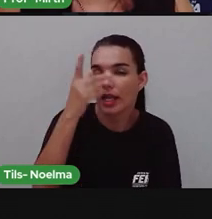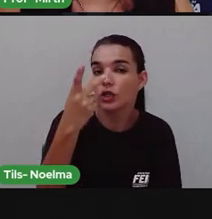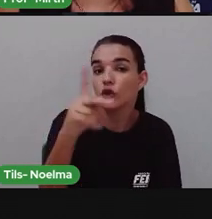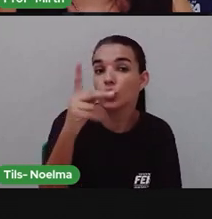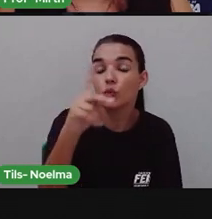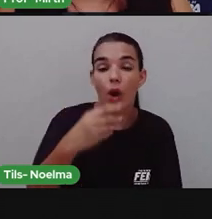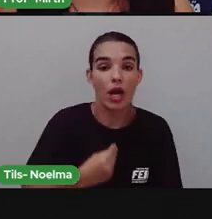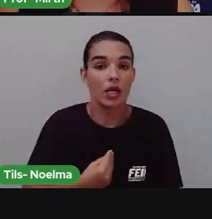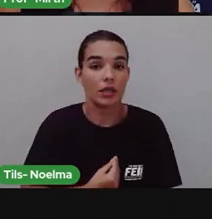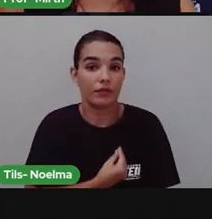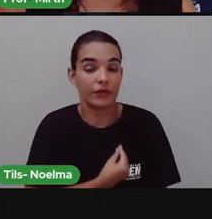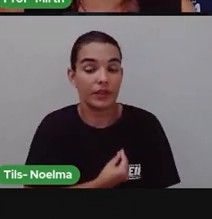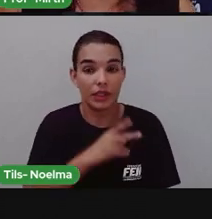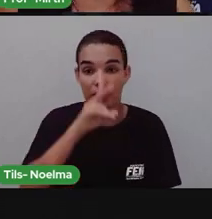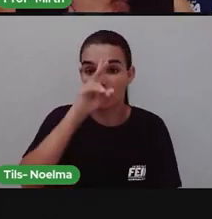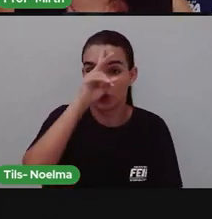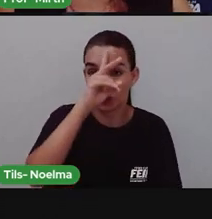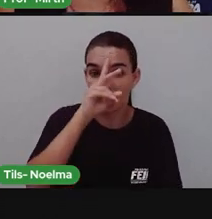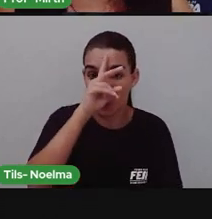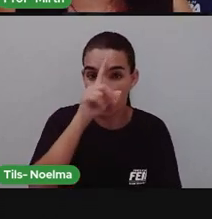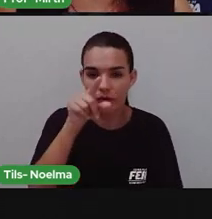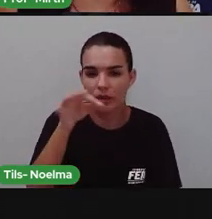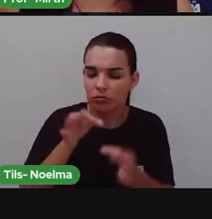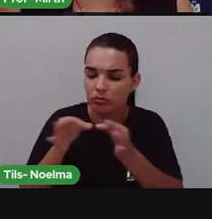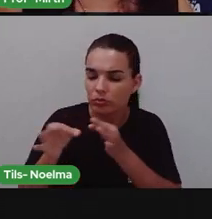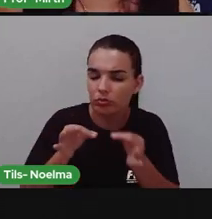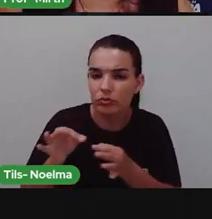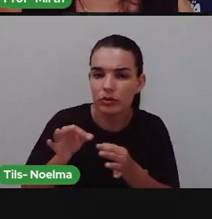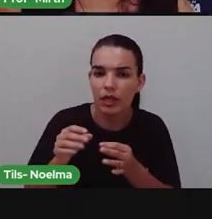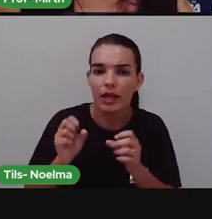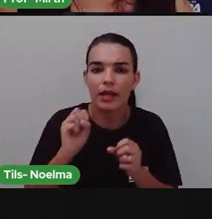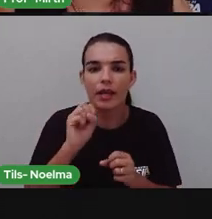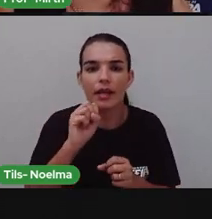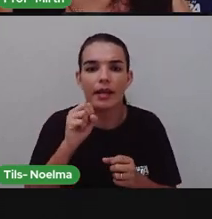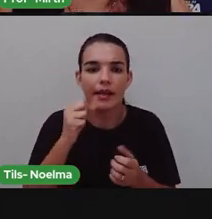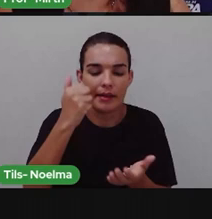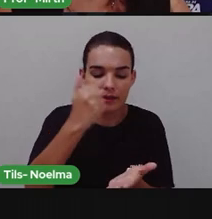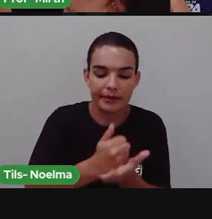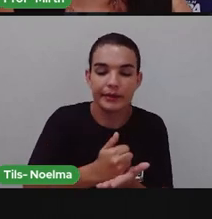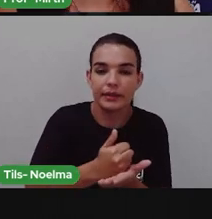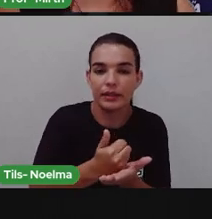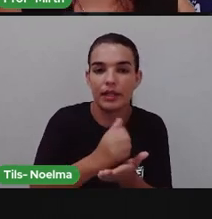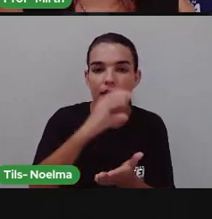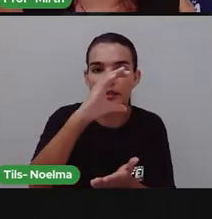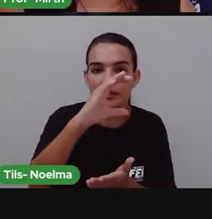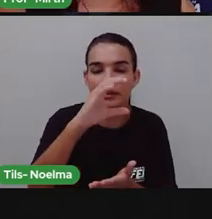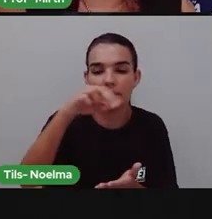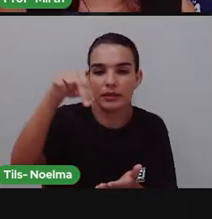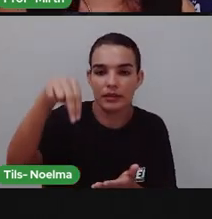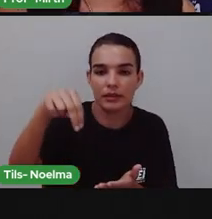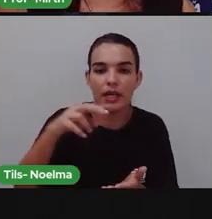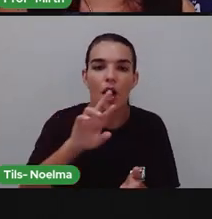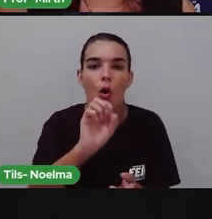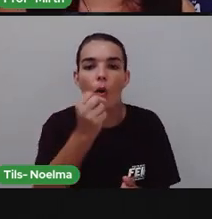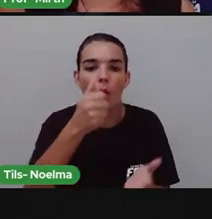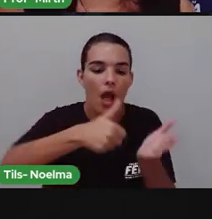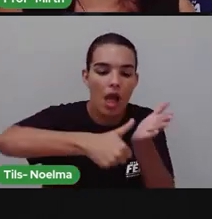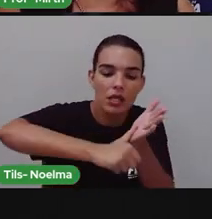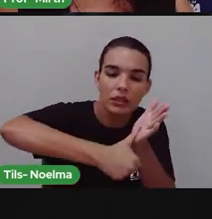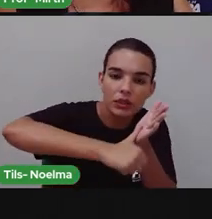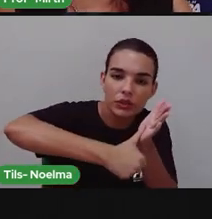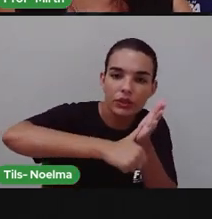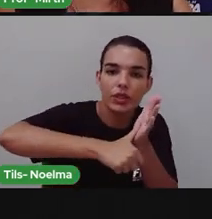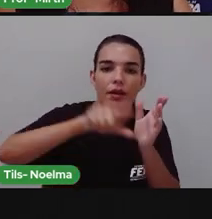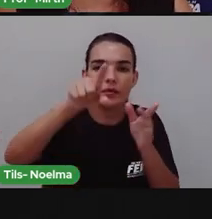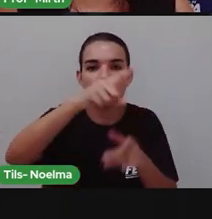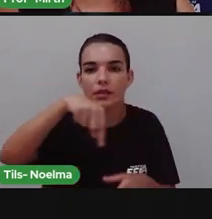história de vocês. Aí, vocês vão organizar os documentos, como o Certidão de Nascimento, o RG. Vão pedir pra os pais de vocês falarem, né?